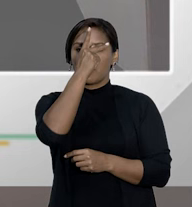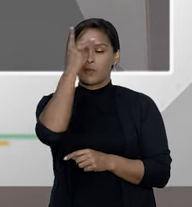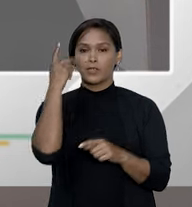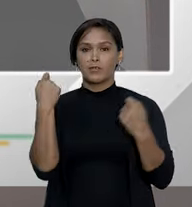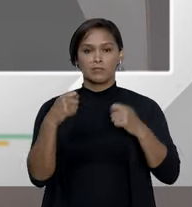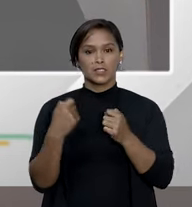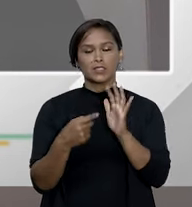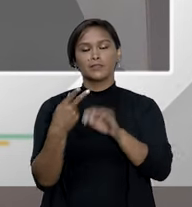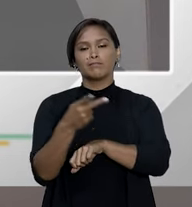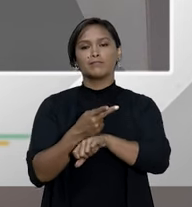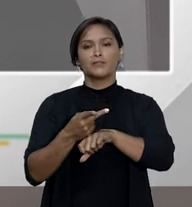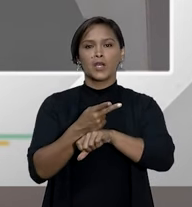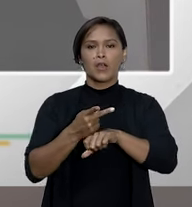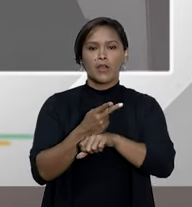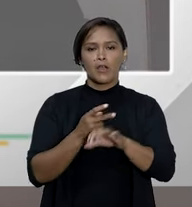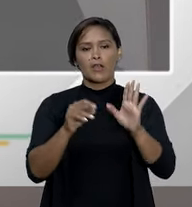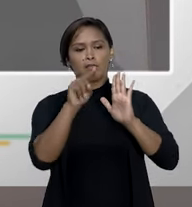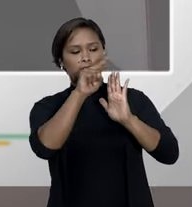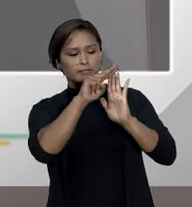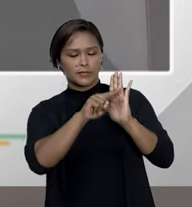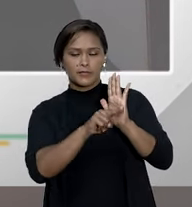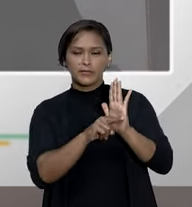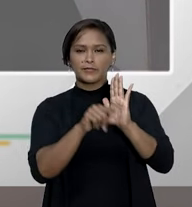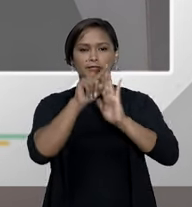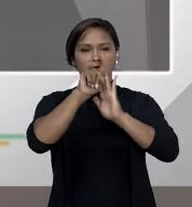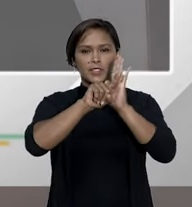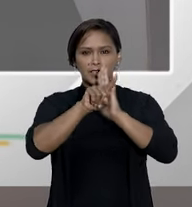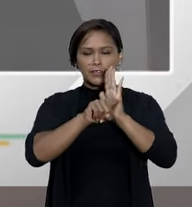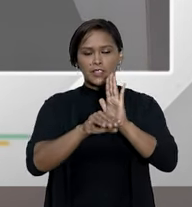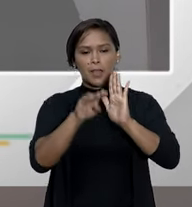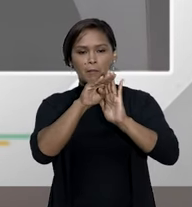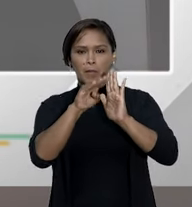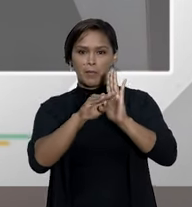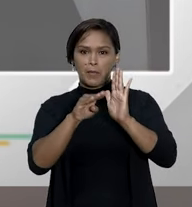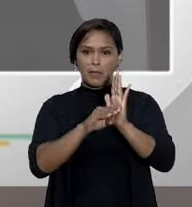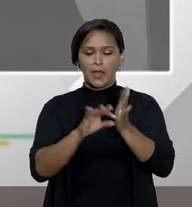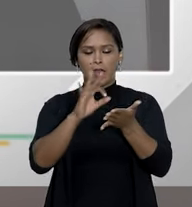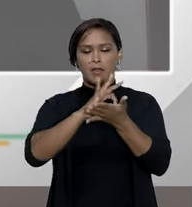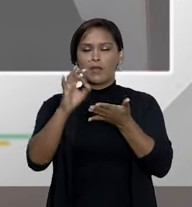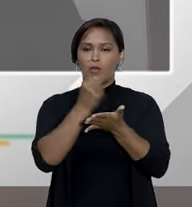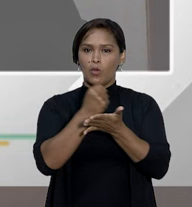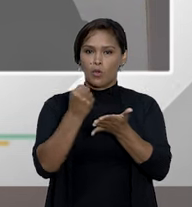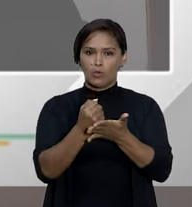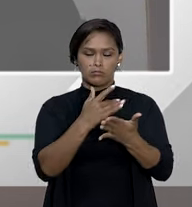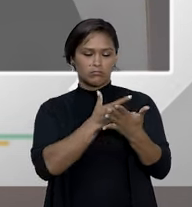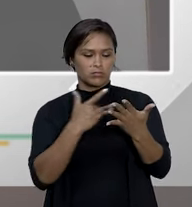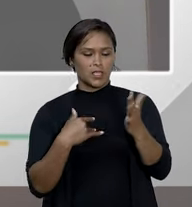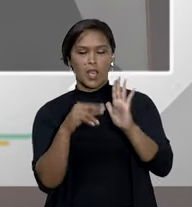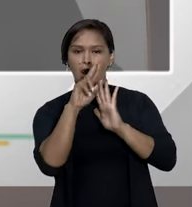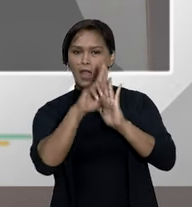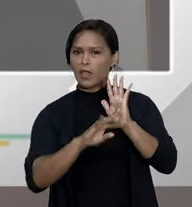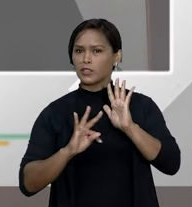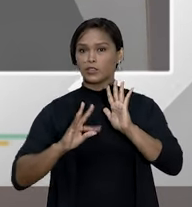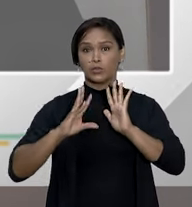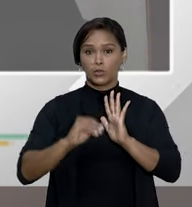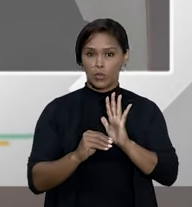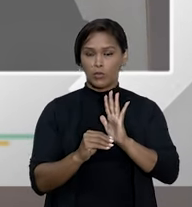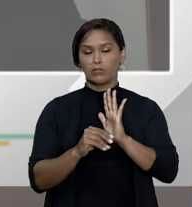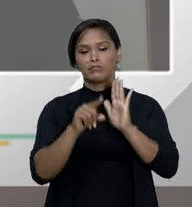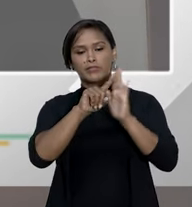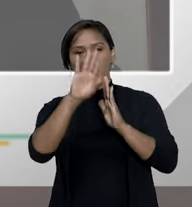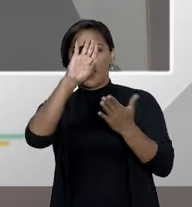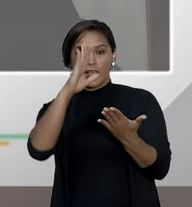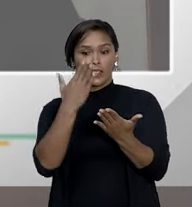procurar verificar as faixas os tipos de contrato que aquele plano oferece ver a